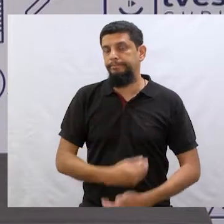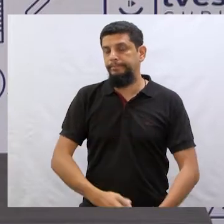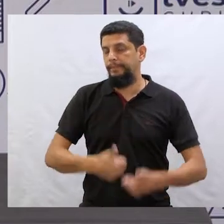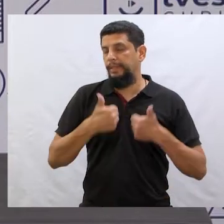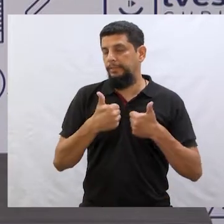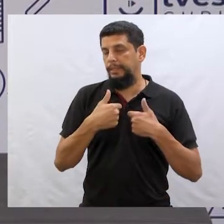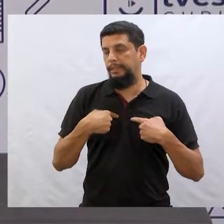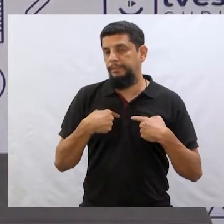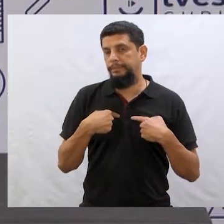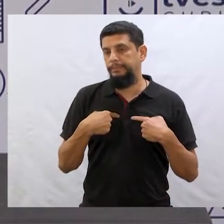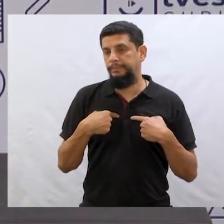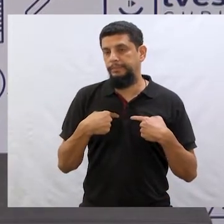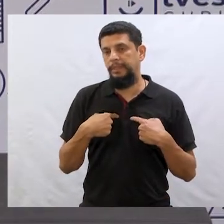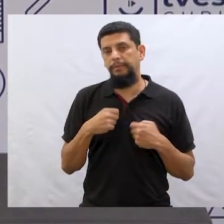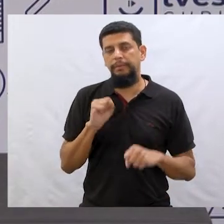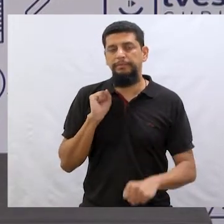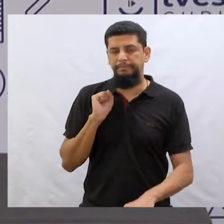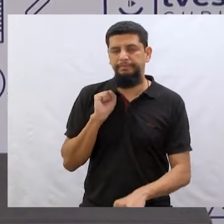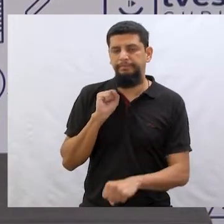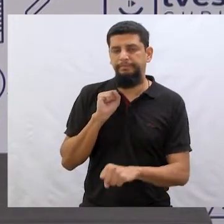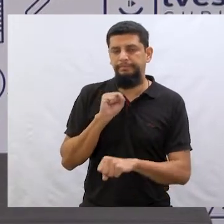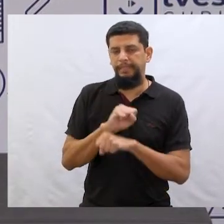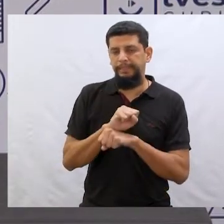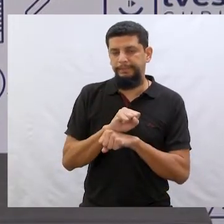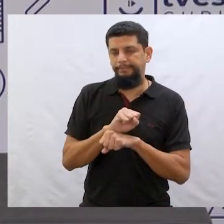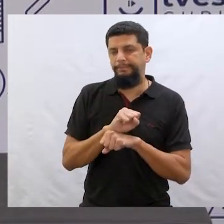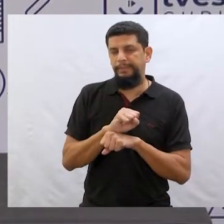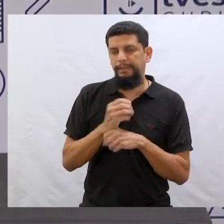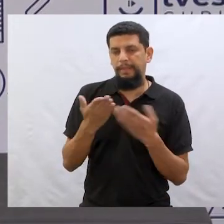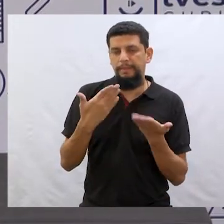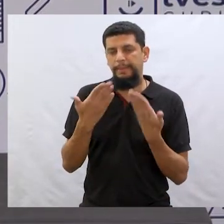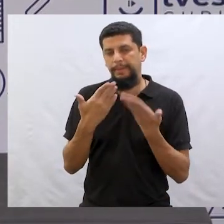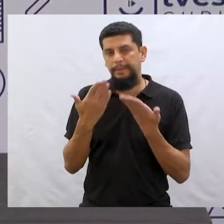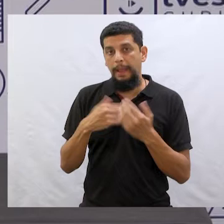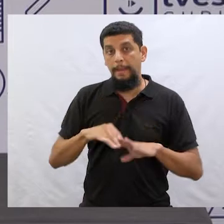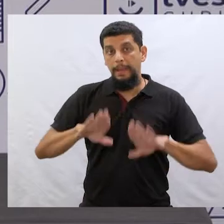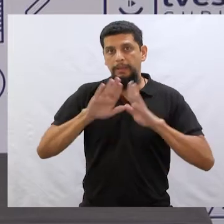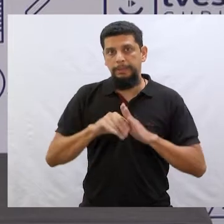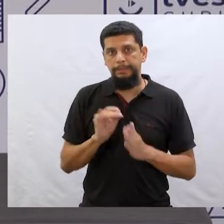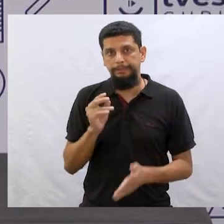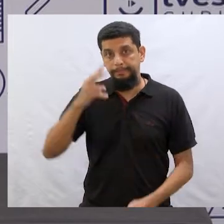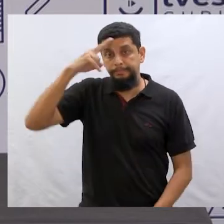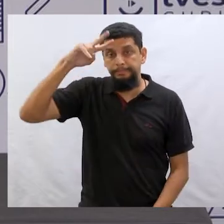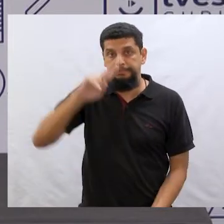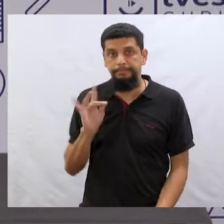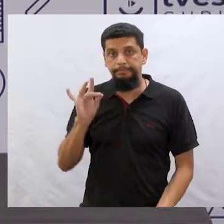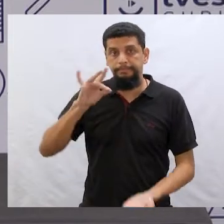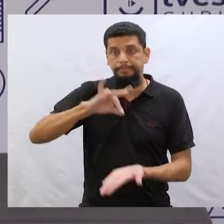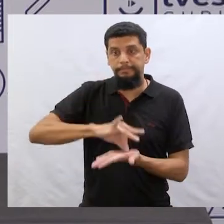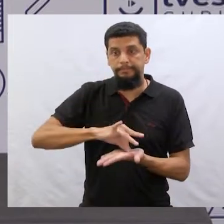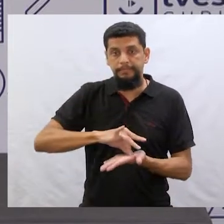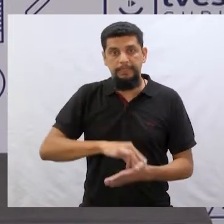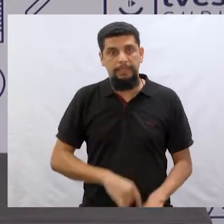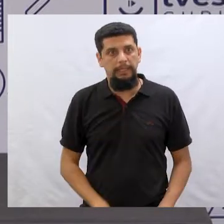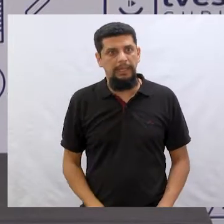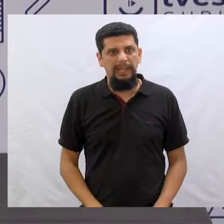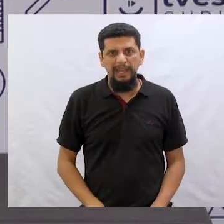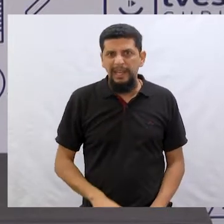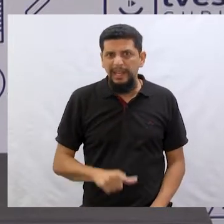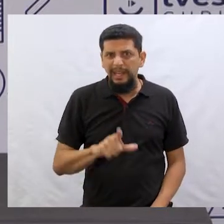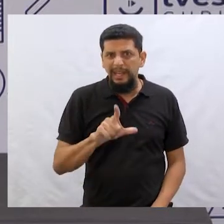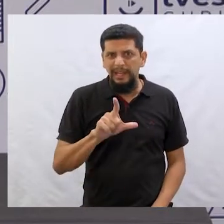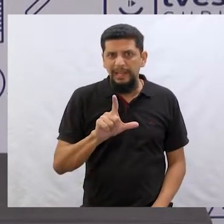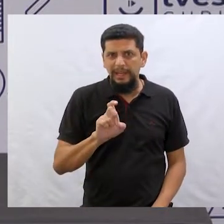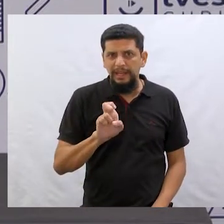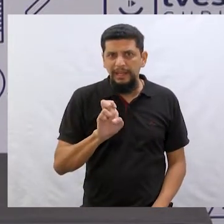eu vou parar um pouquinho com essa lenga-lenga e ir para a nossa história mesmo. Ah, e por falar em lenga-lenga,